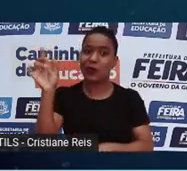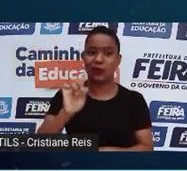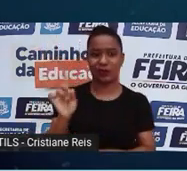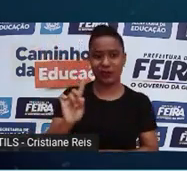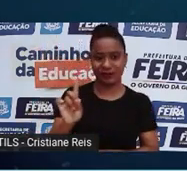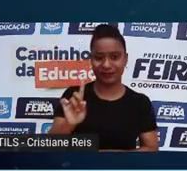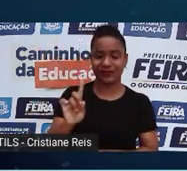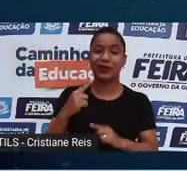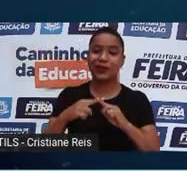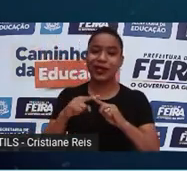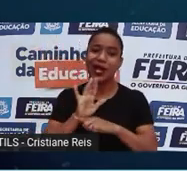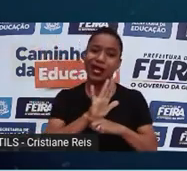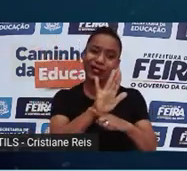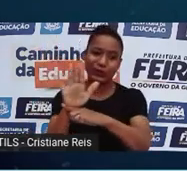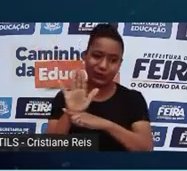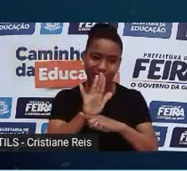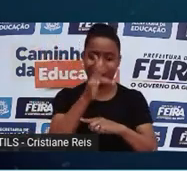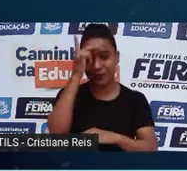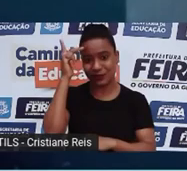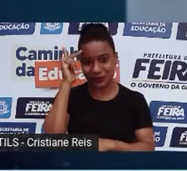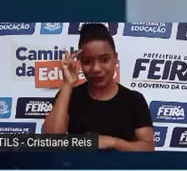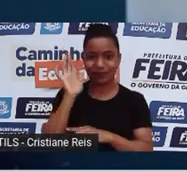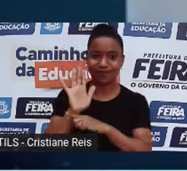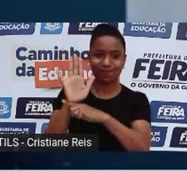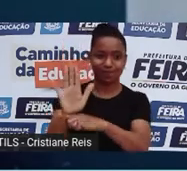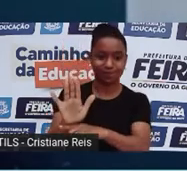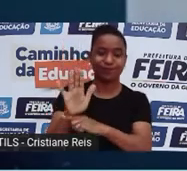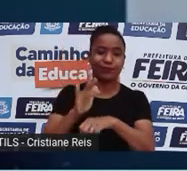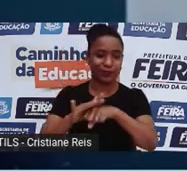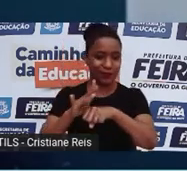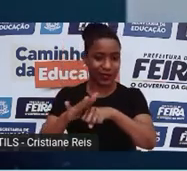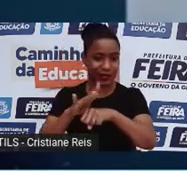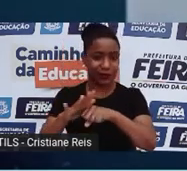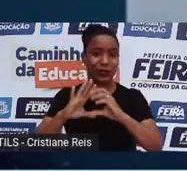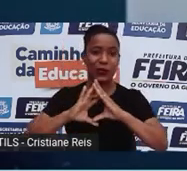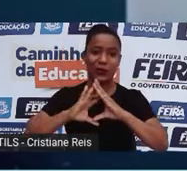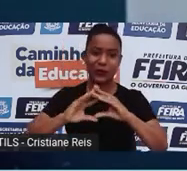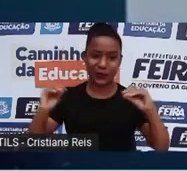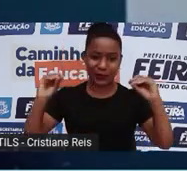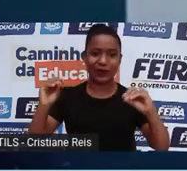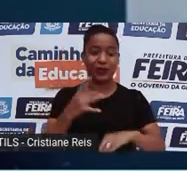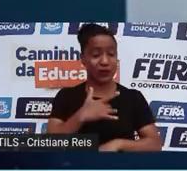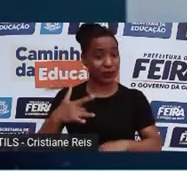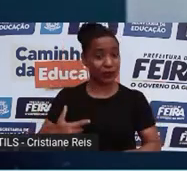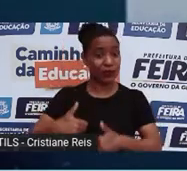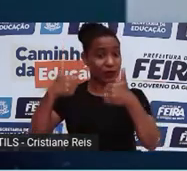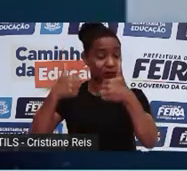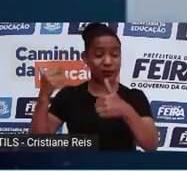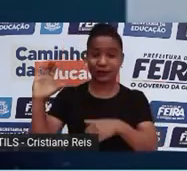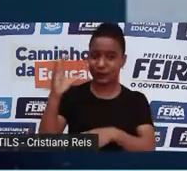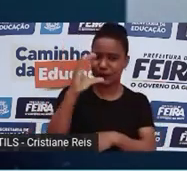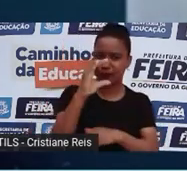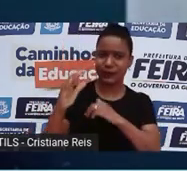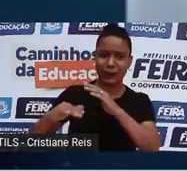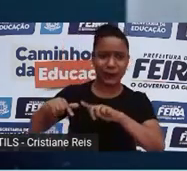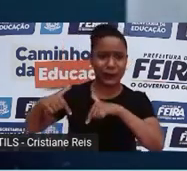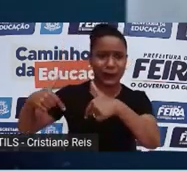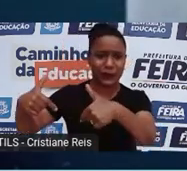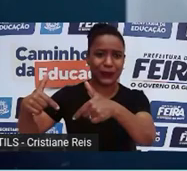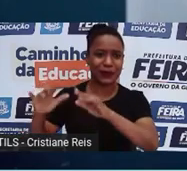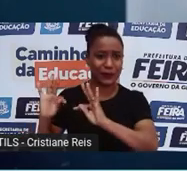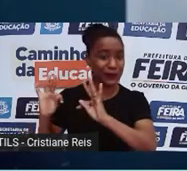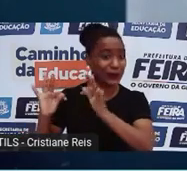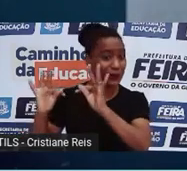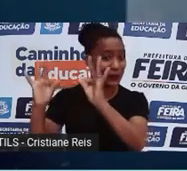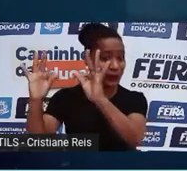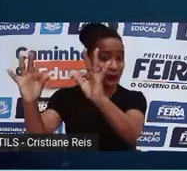muitas pessoas. É evidente que a ciência vem se renovando a cada dia, com novos métodos e possibilidades de pesquisas. E junto com